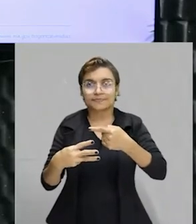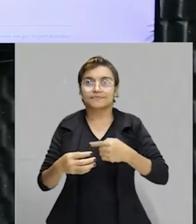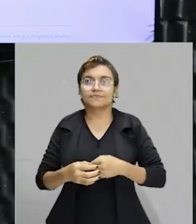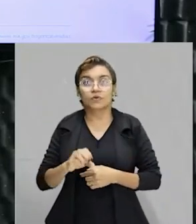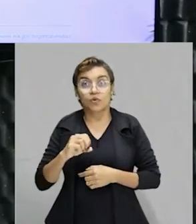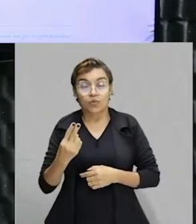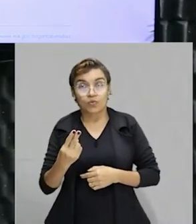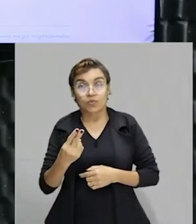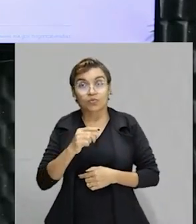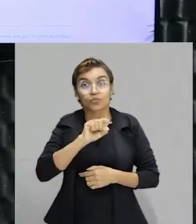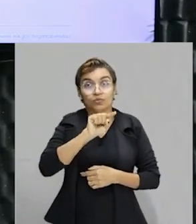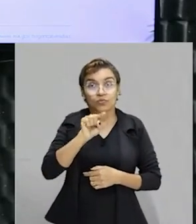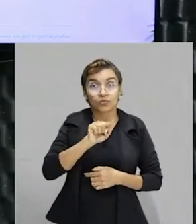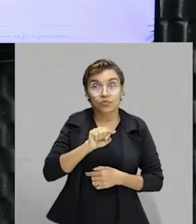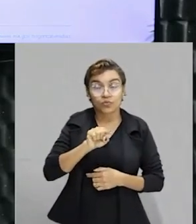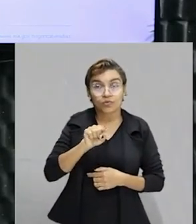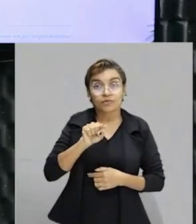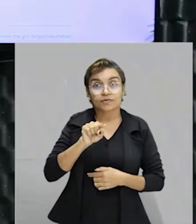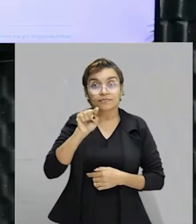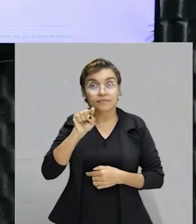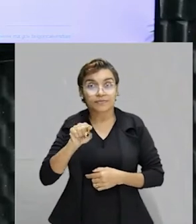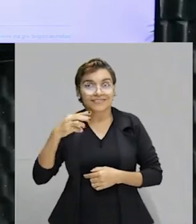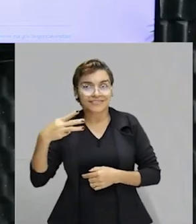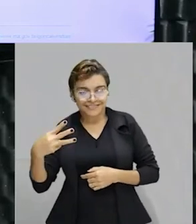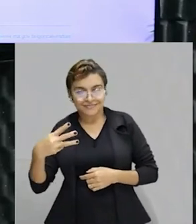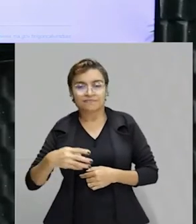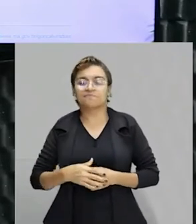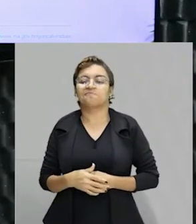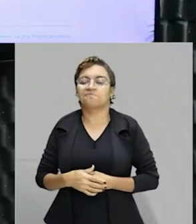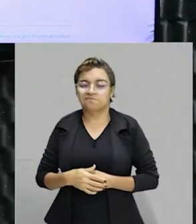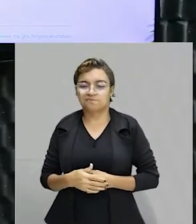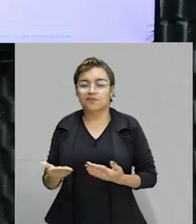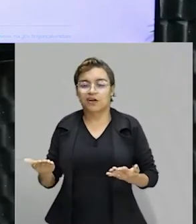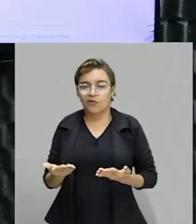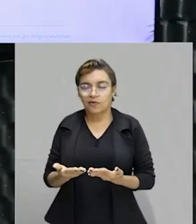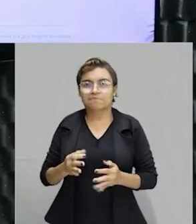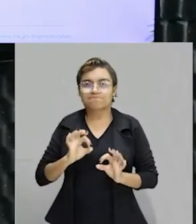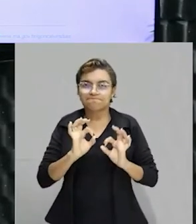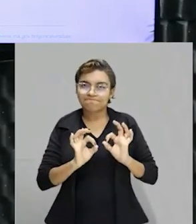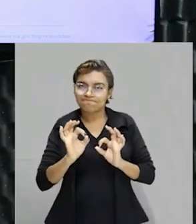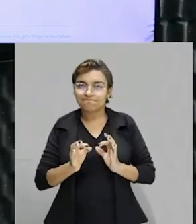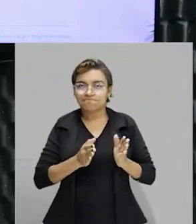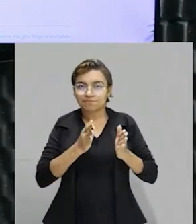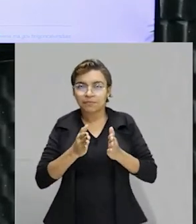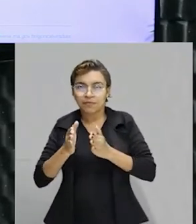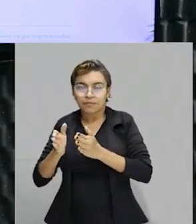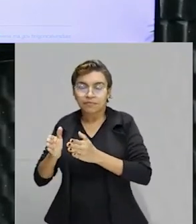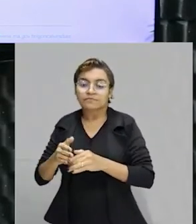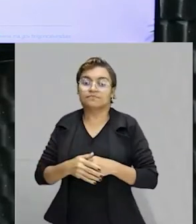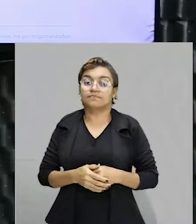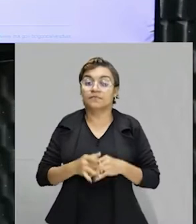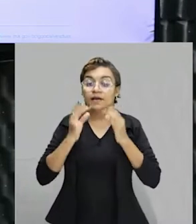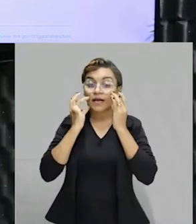ou 2 para 3, tá? Então vamos começar nosso passo a passo. E aqui eu chamo a tua atenção, tá?